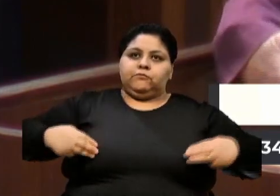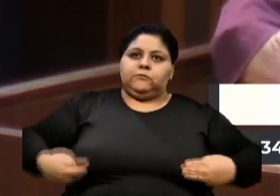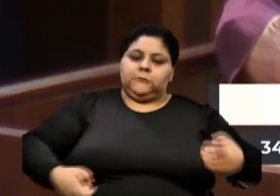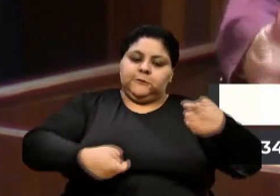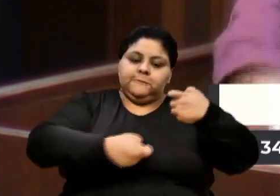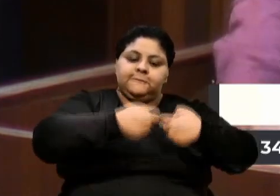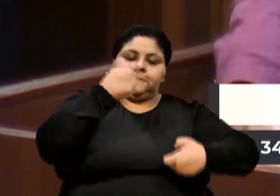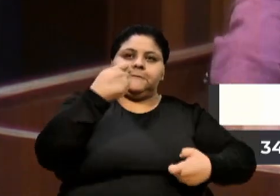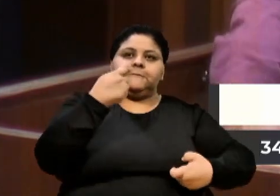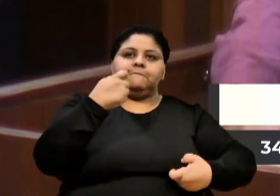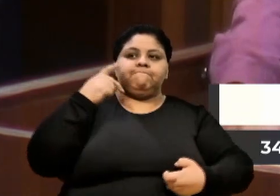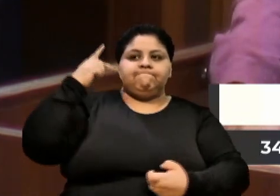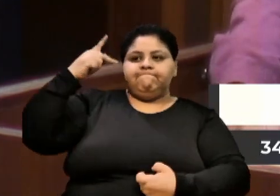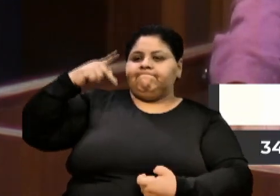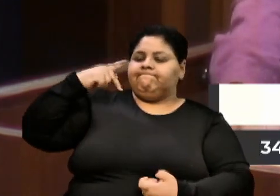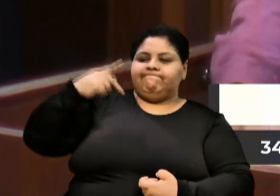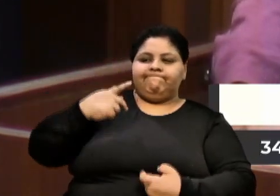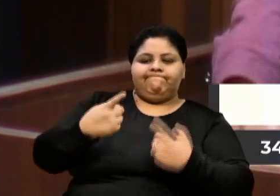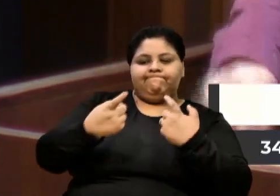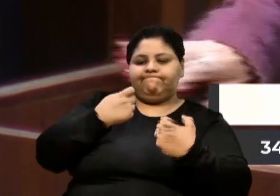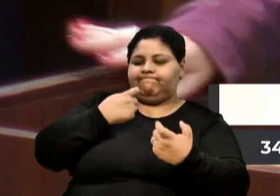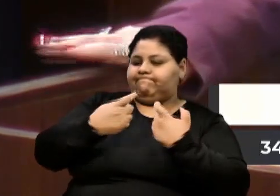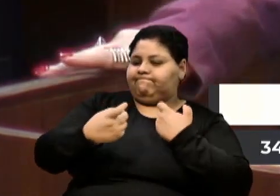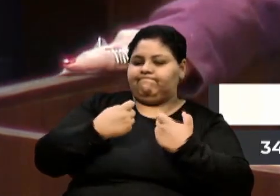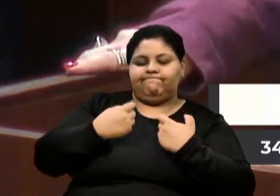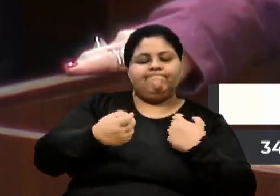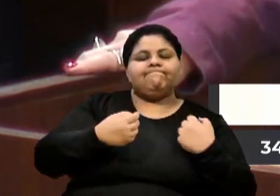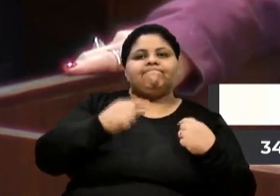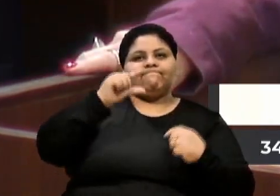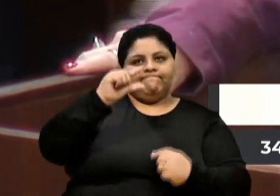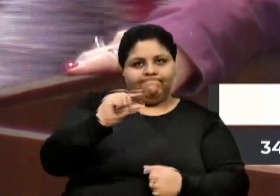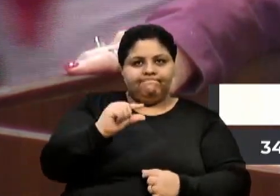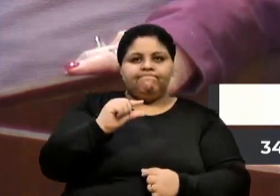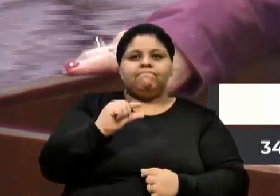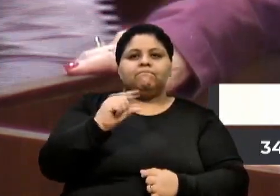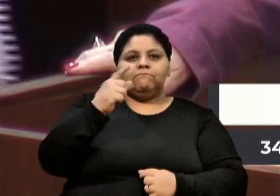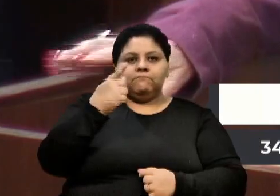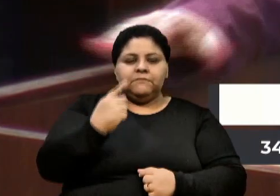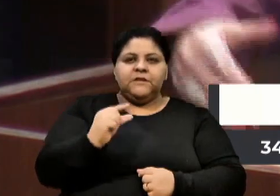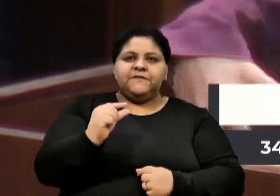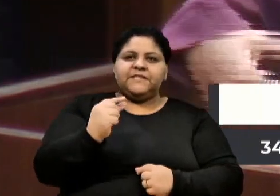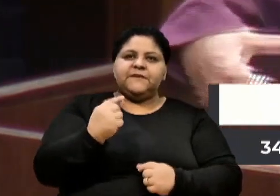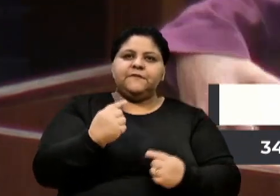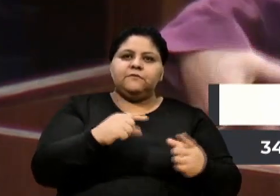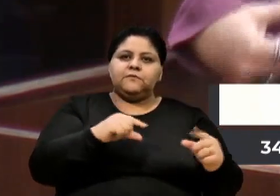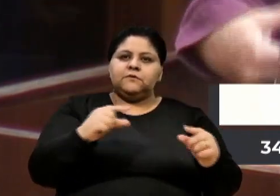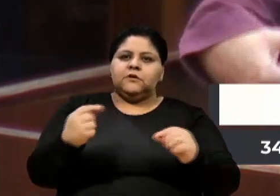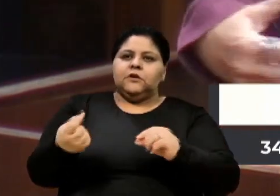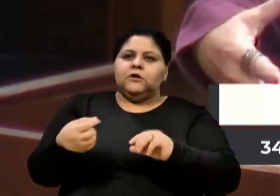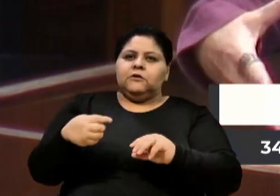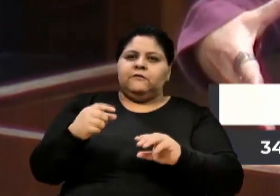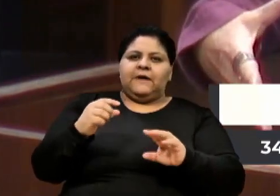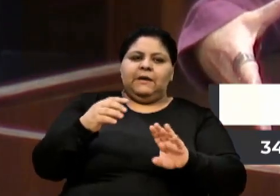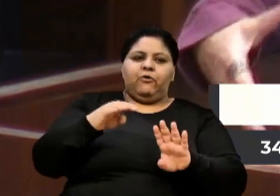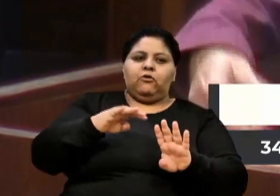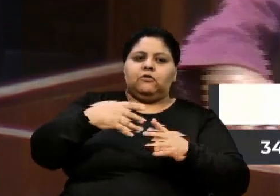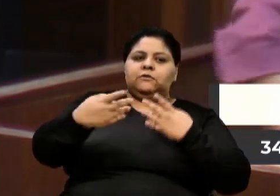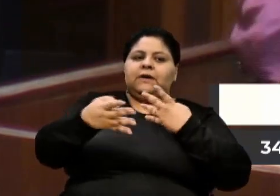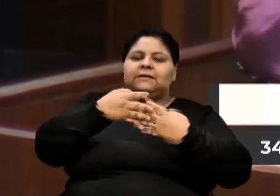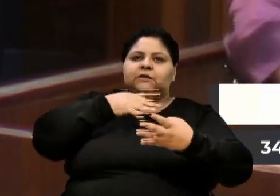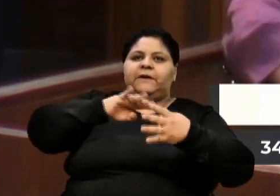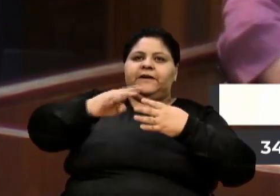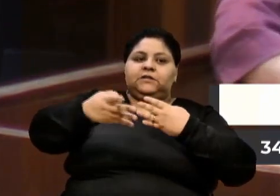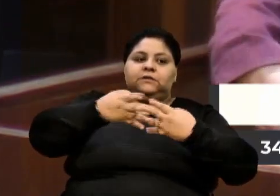uma que não se discute muito, ela é bastante invisível, então vai haver uma regulamentação,